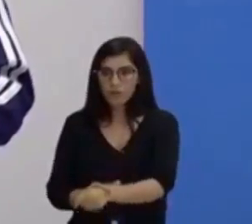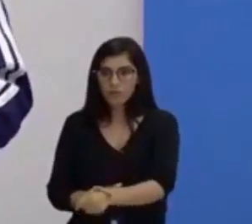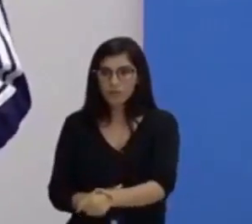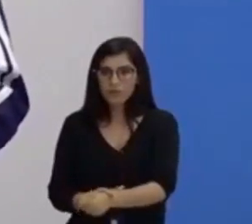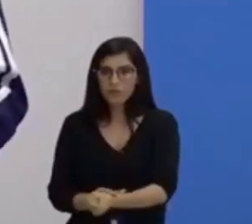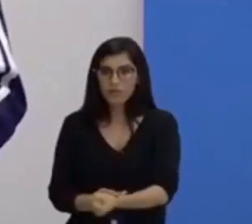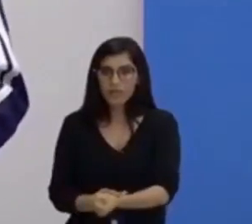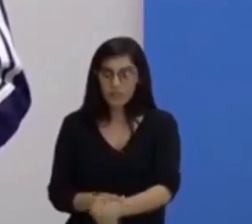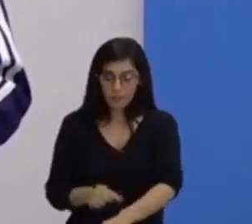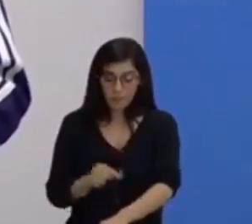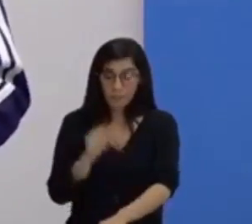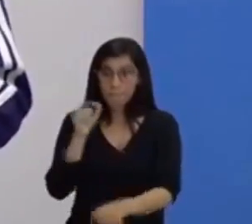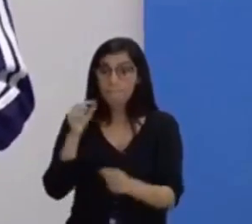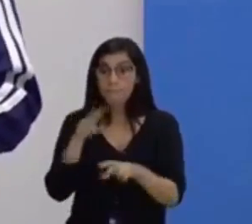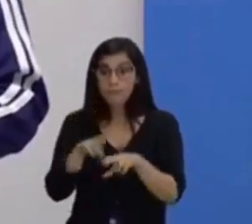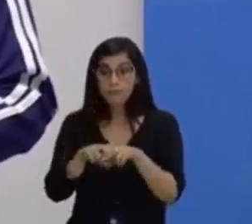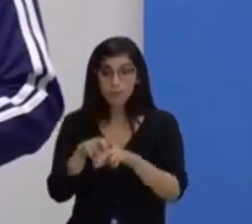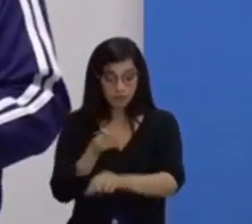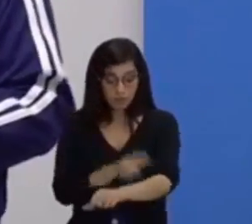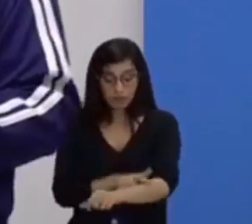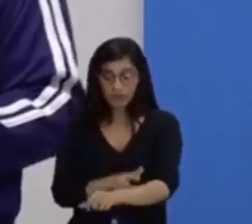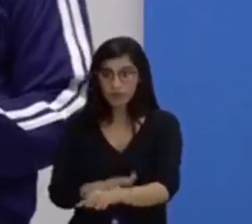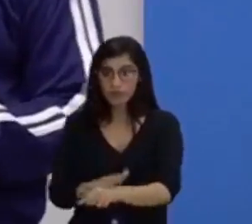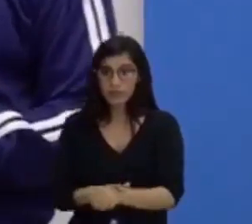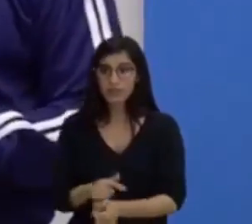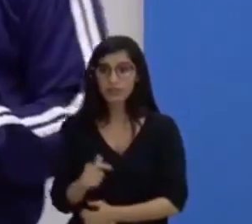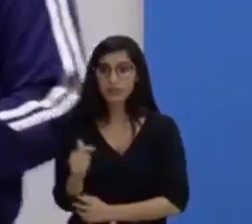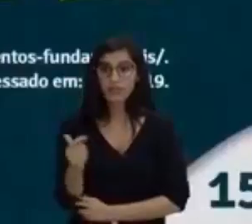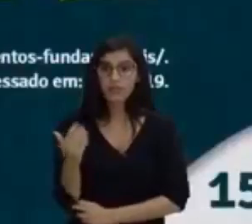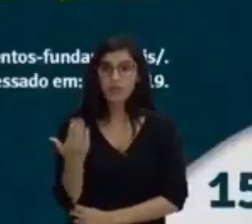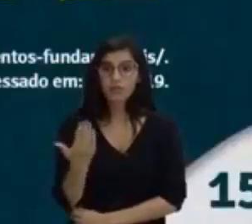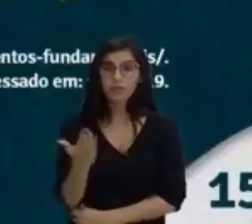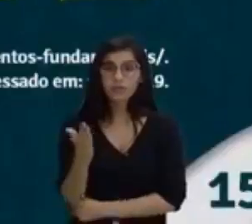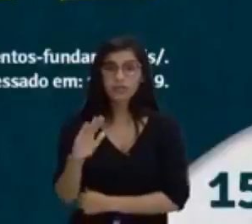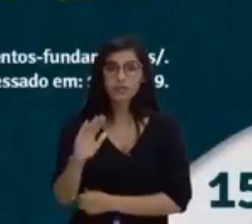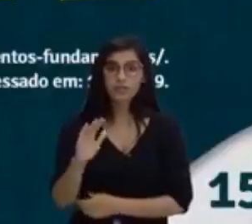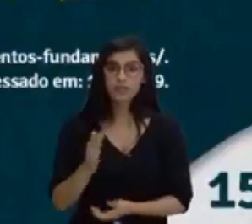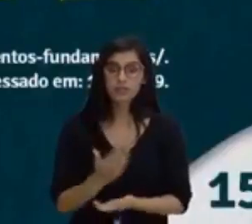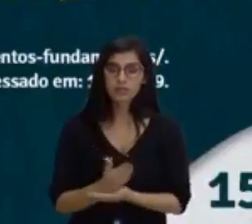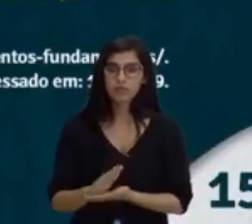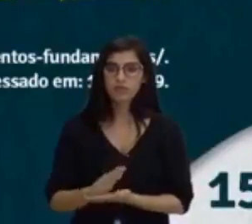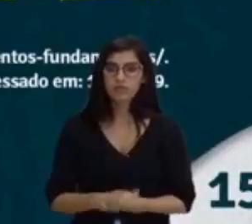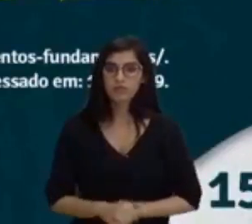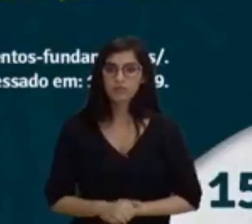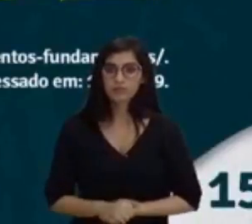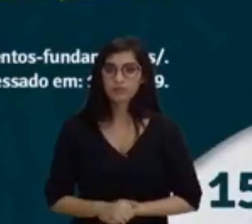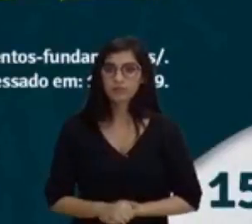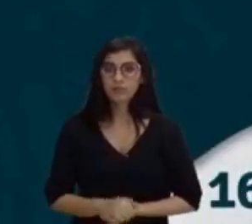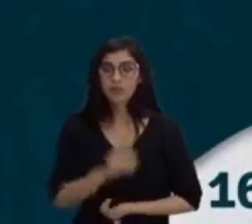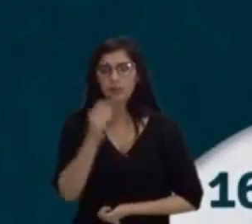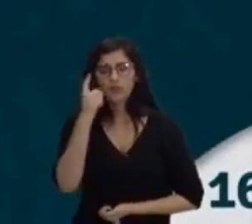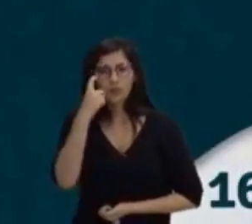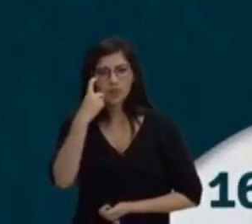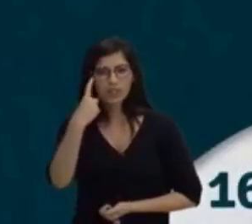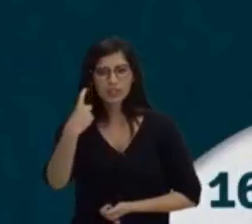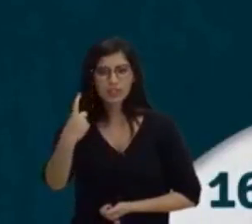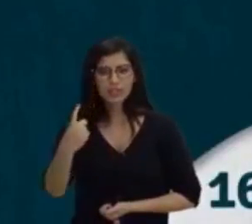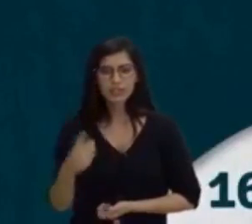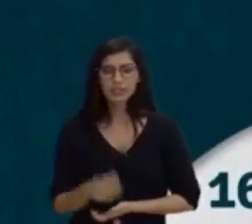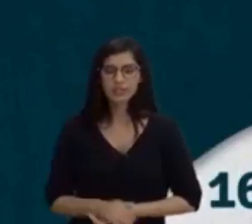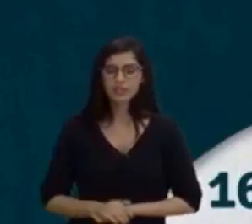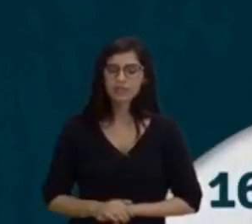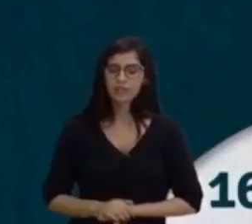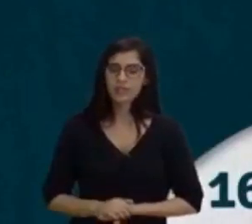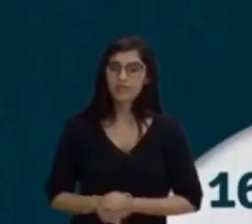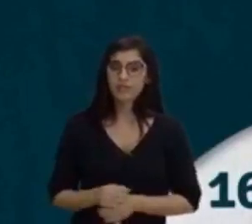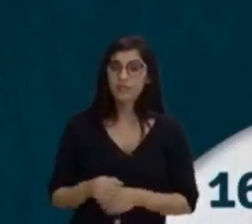Por isso, localizado. Vamos lá? Vamos seguir? Vamos continuar? Vem para a tela mais uma vez. Olha só que interessante. Nós vamos falar de